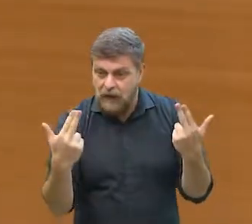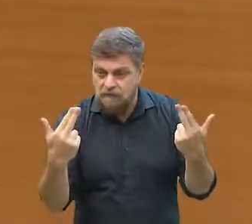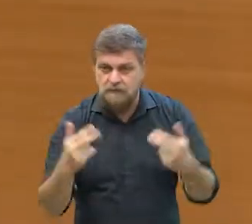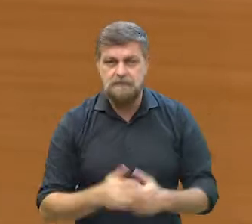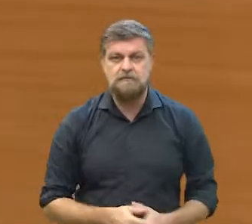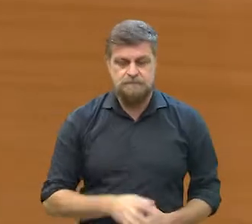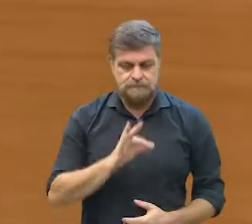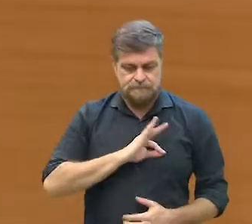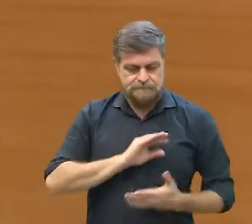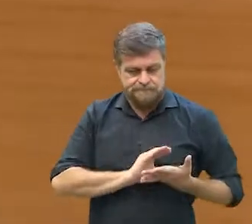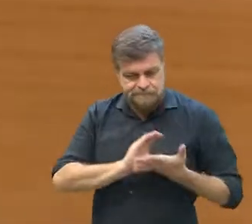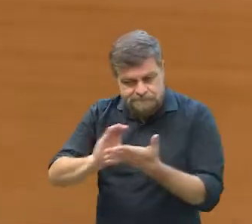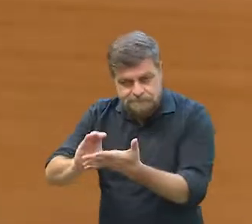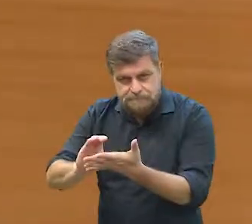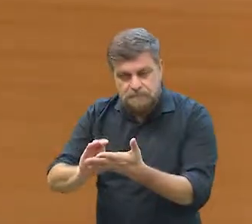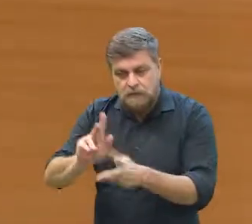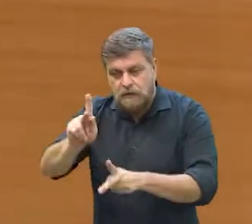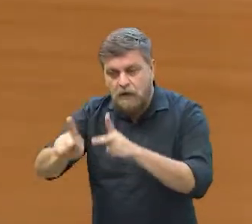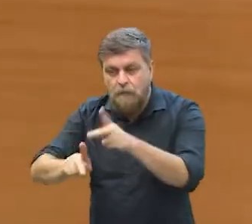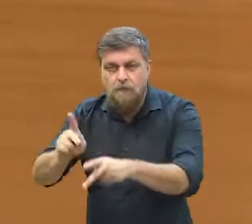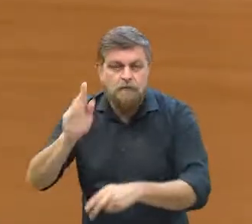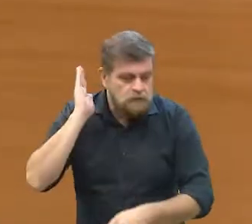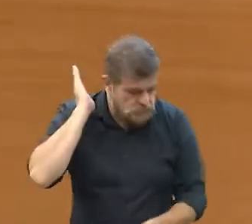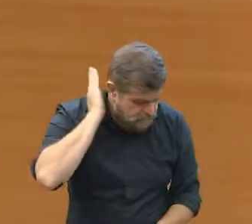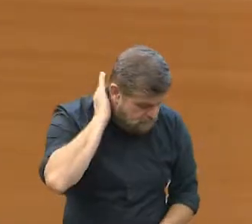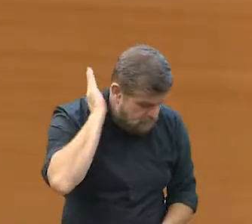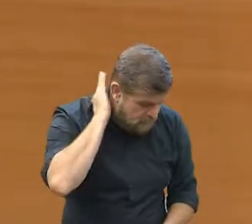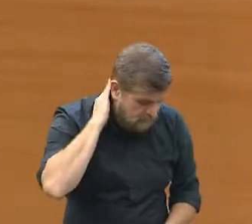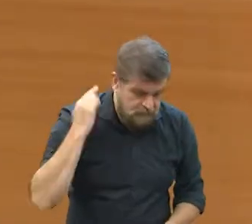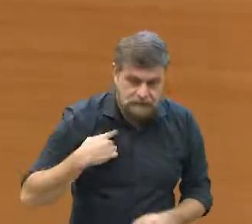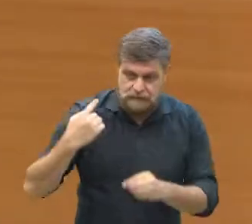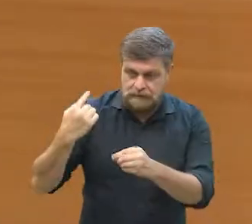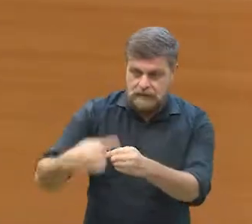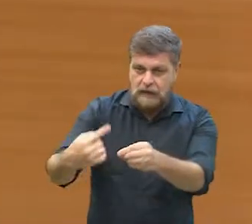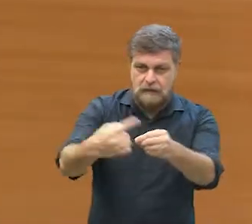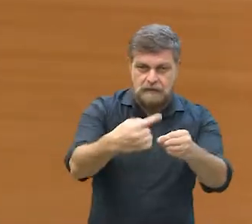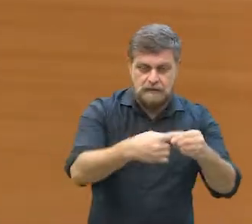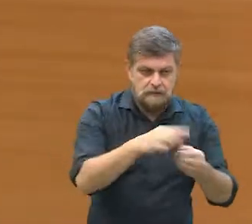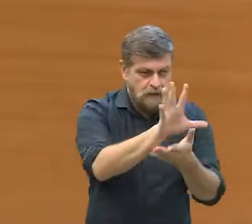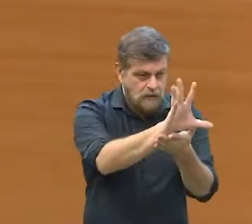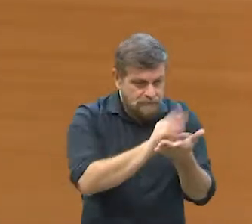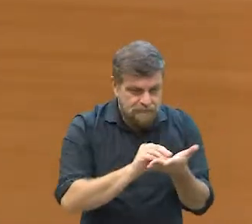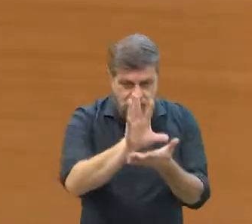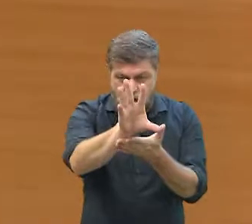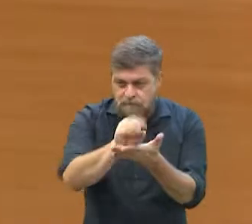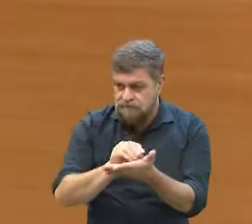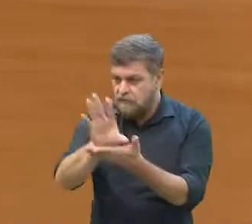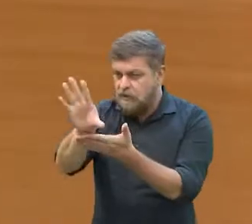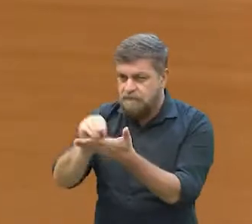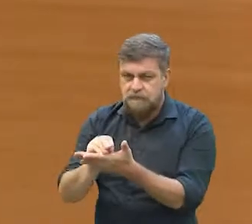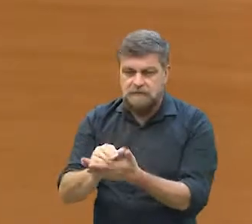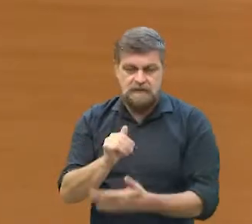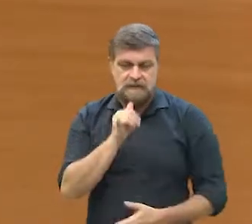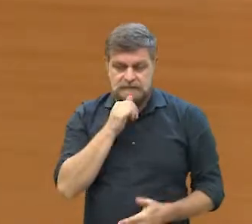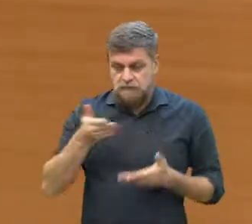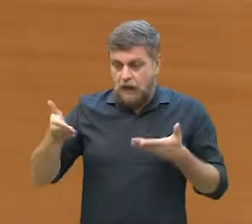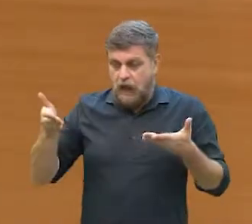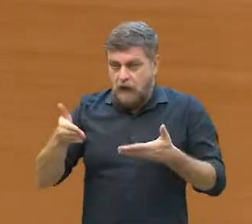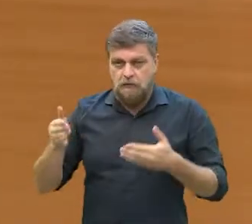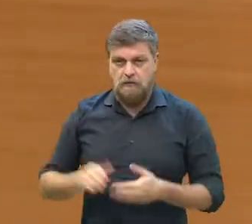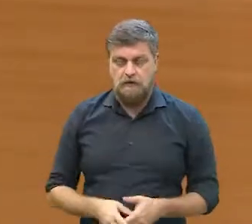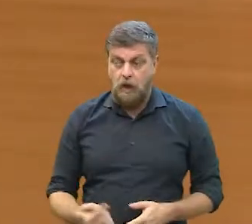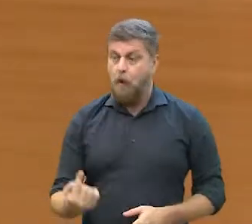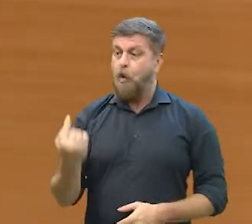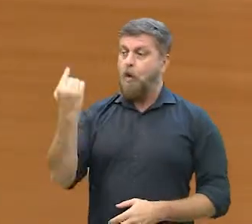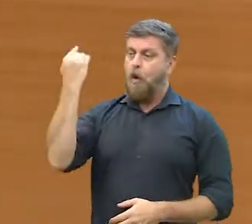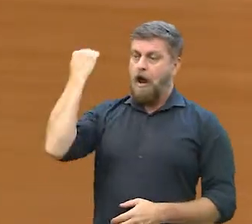lá, o Bora Belém. E a gente tem olhado exemplos de outros municípios, outras cidades, sejam exemplos agora, sejam